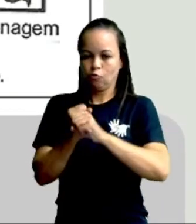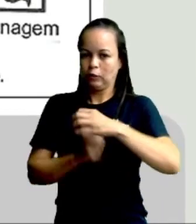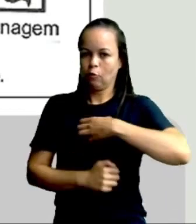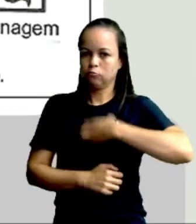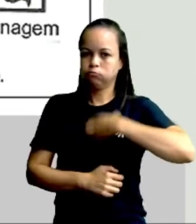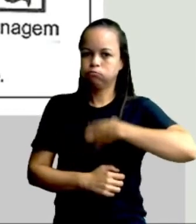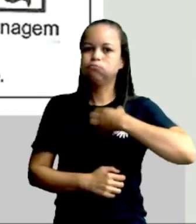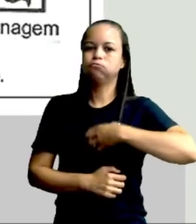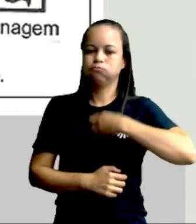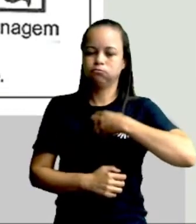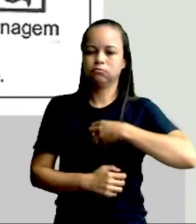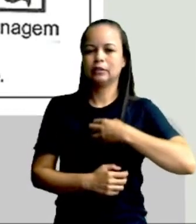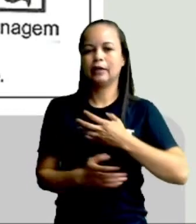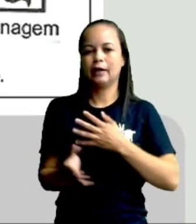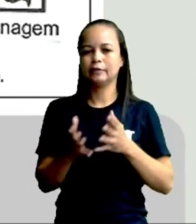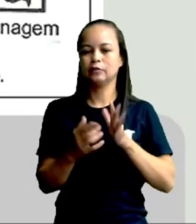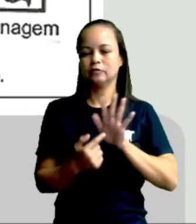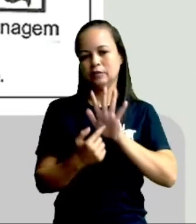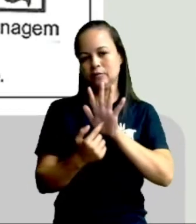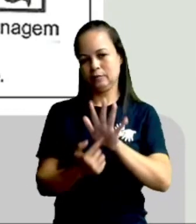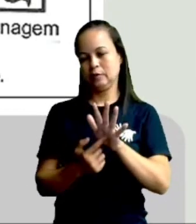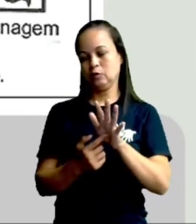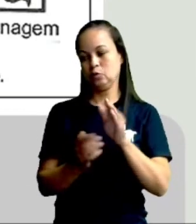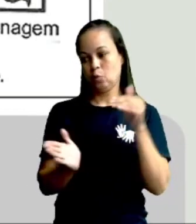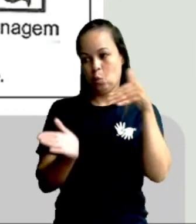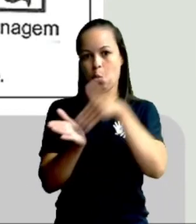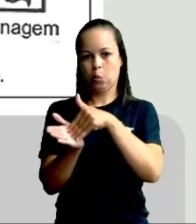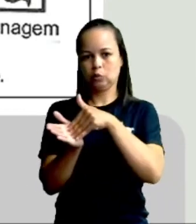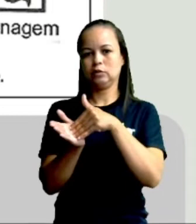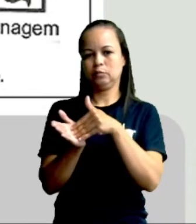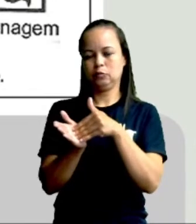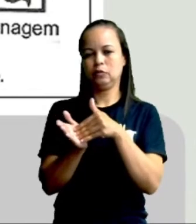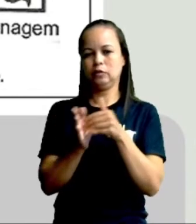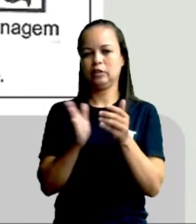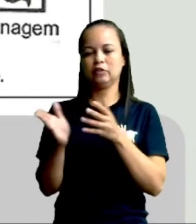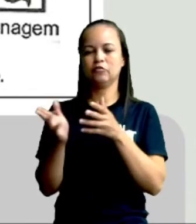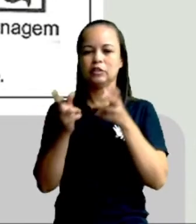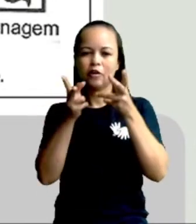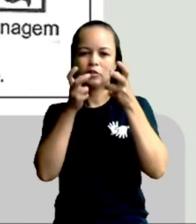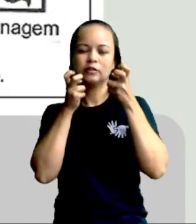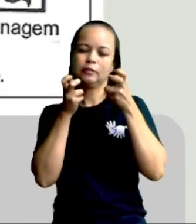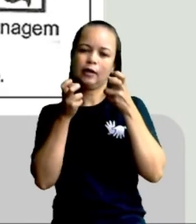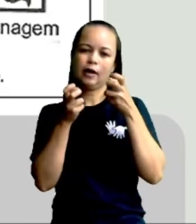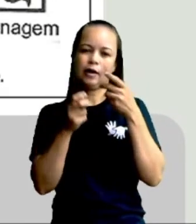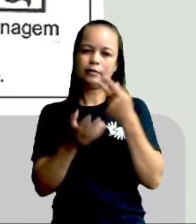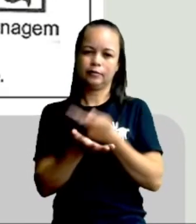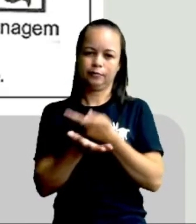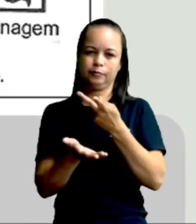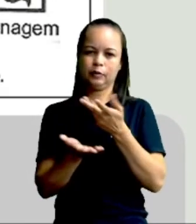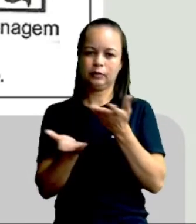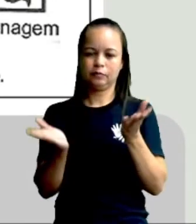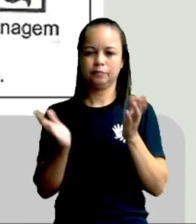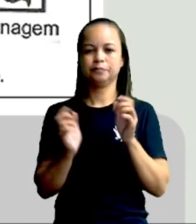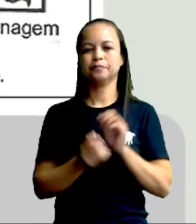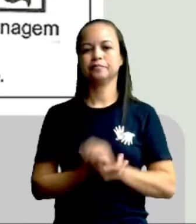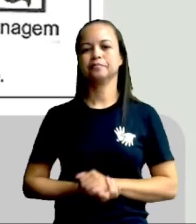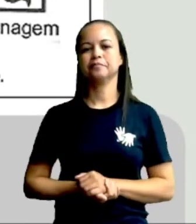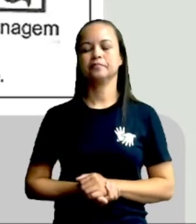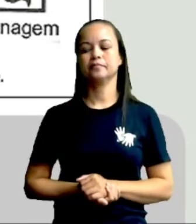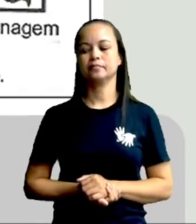está irritado. Através daquele balãozinho, desse último balãozinho, é que você vai identificar essa situação. Certinho?